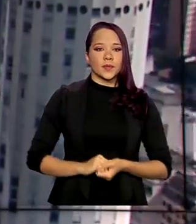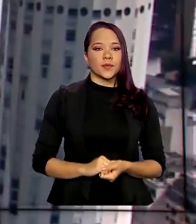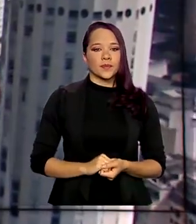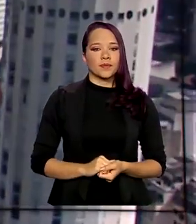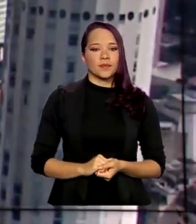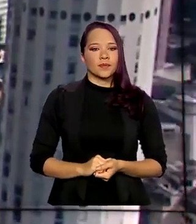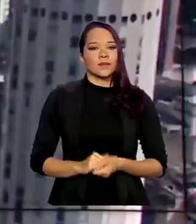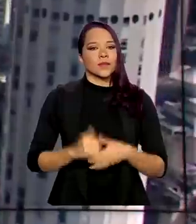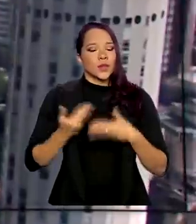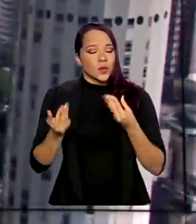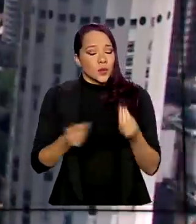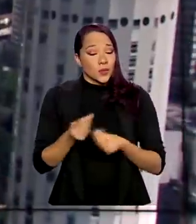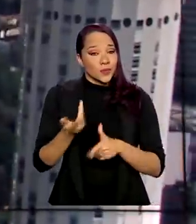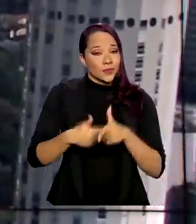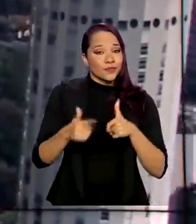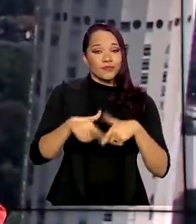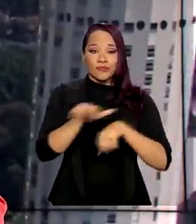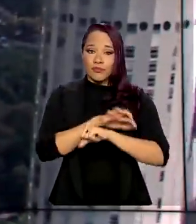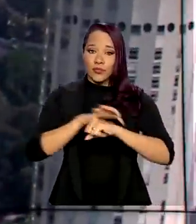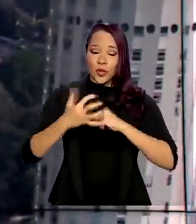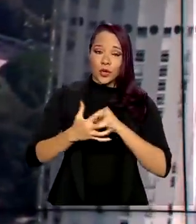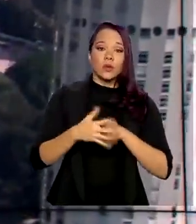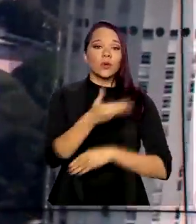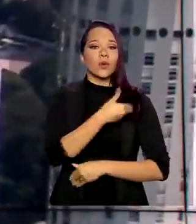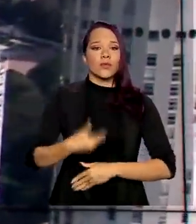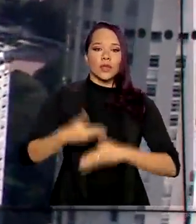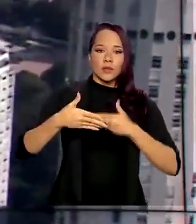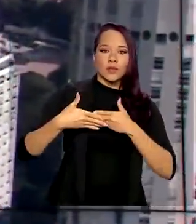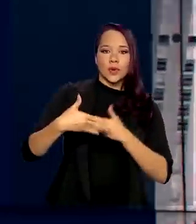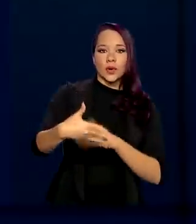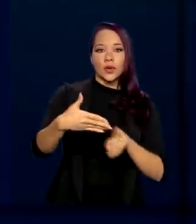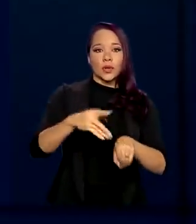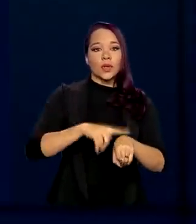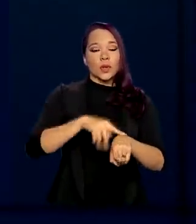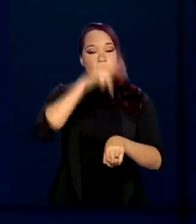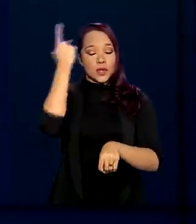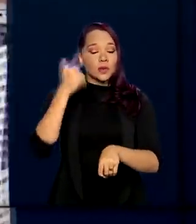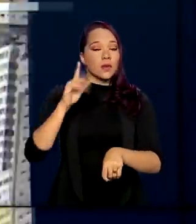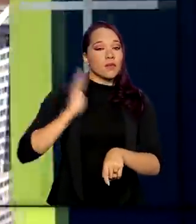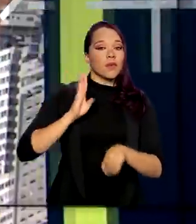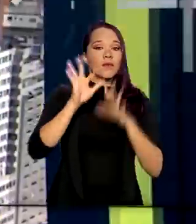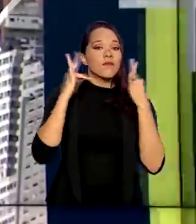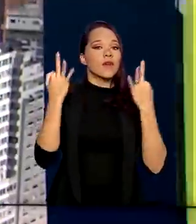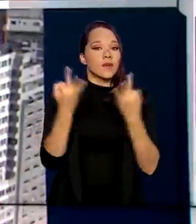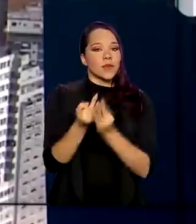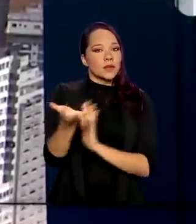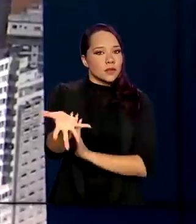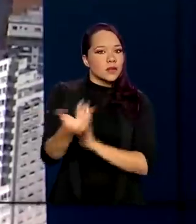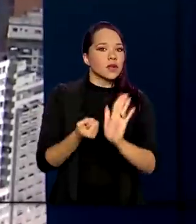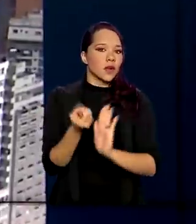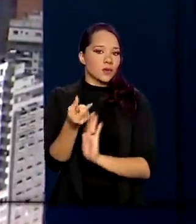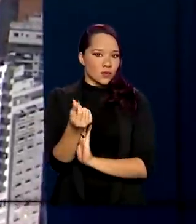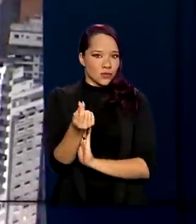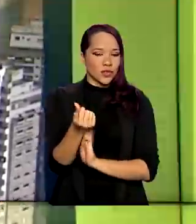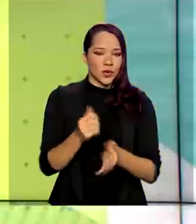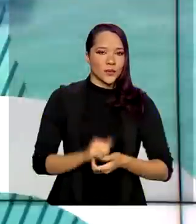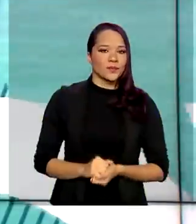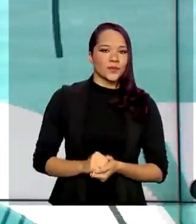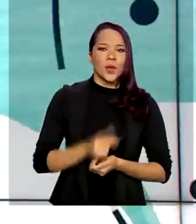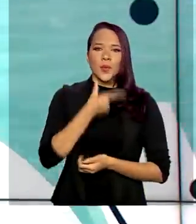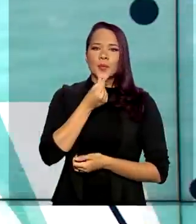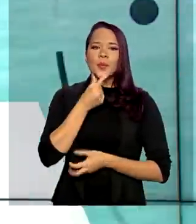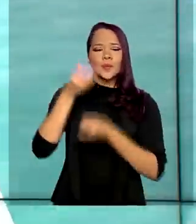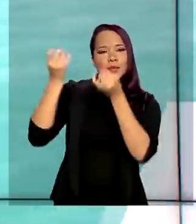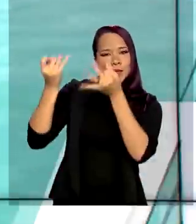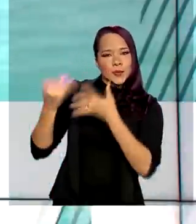E por causa da pandemia, o governo ampliou o prazo para beneficiários do Bolsa Família sacarem o dinheiro. Glauco de